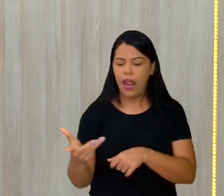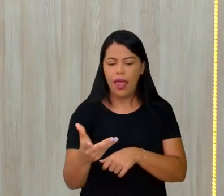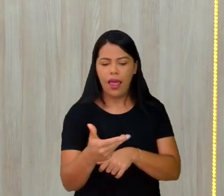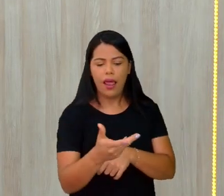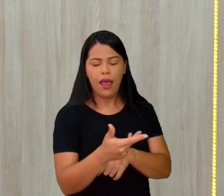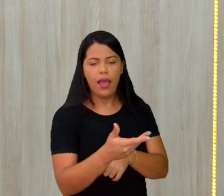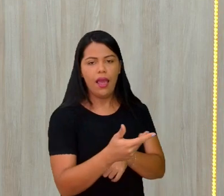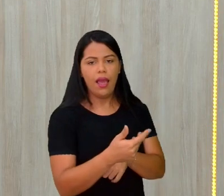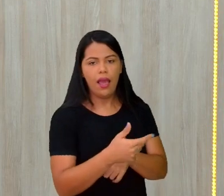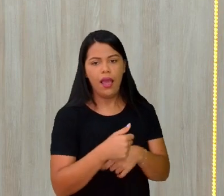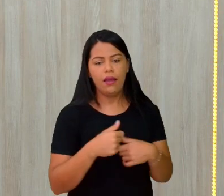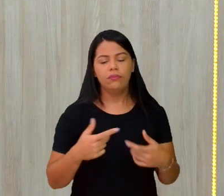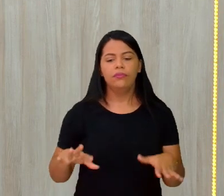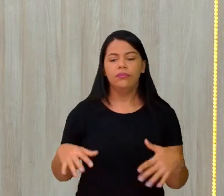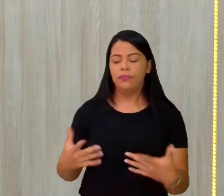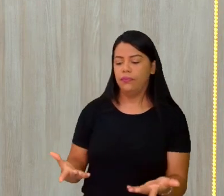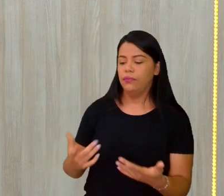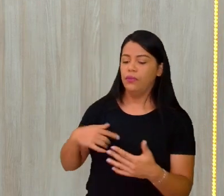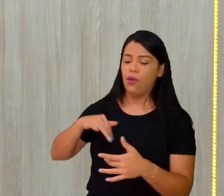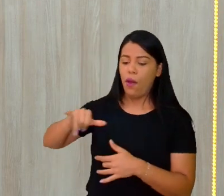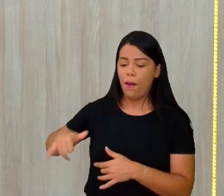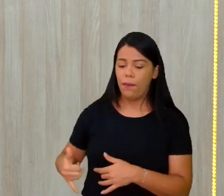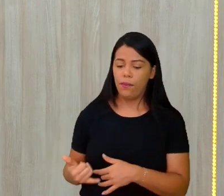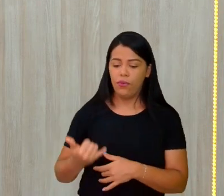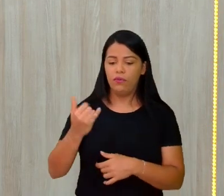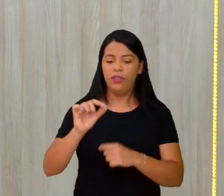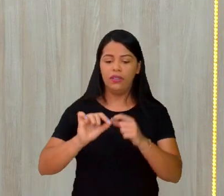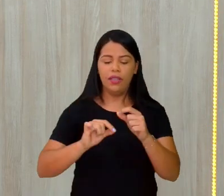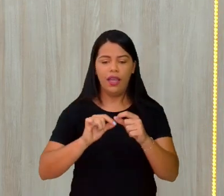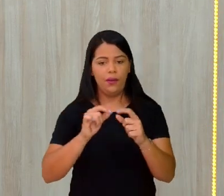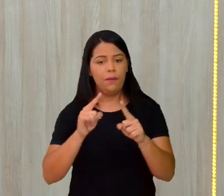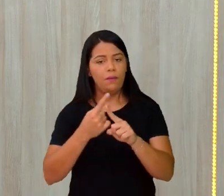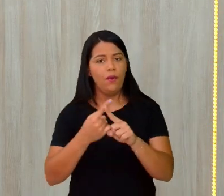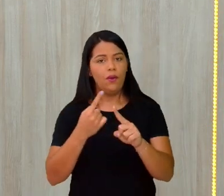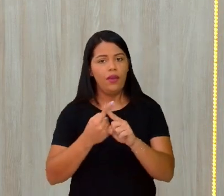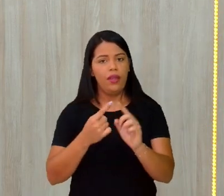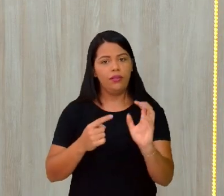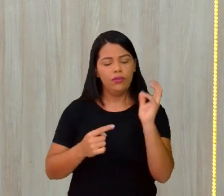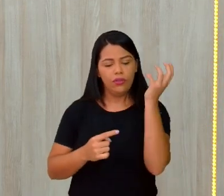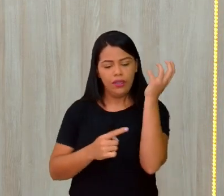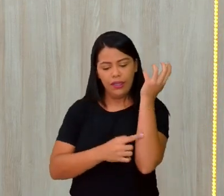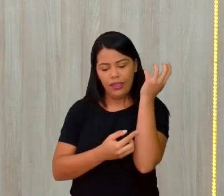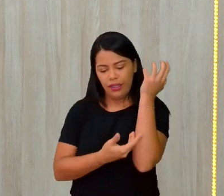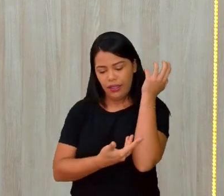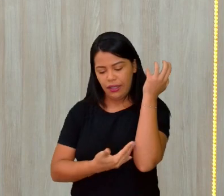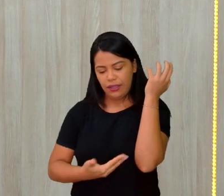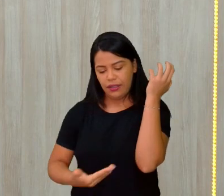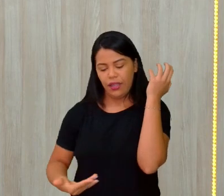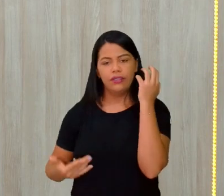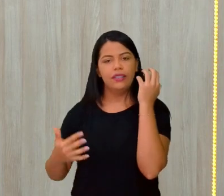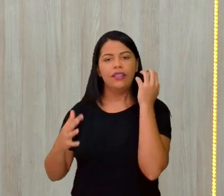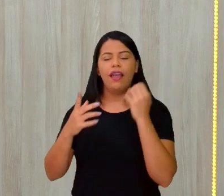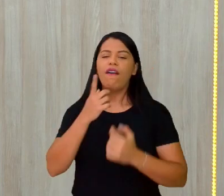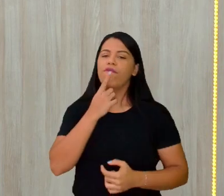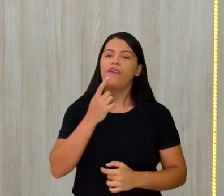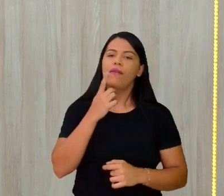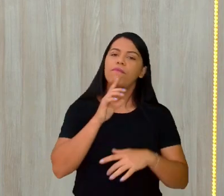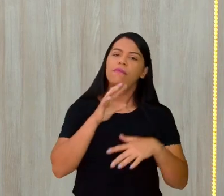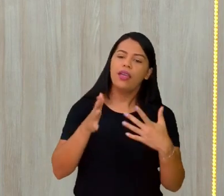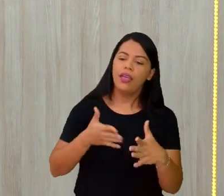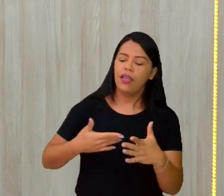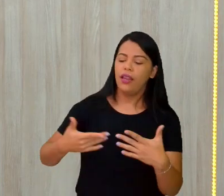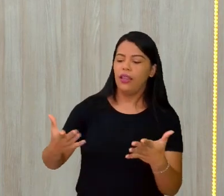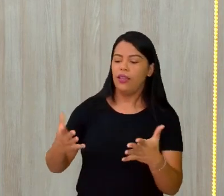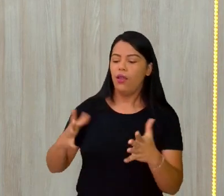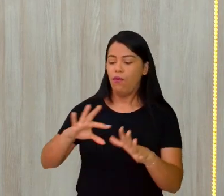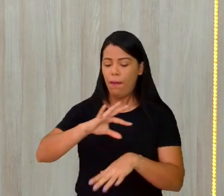lenha, que aproveitaram aquela tinturazinha vermelha que saía do pau, aquela coisa toda. Depois vão lá, incentar os seus